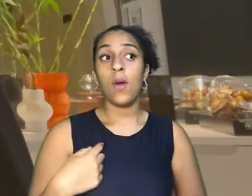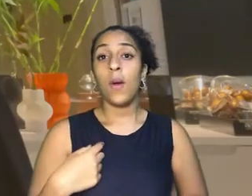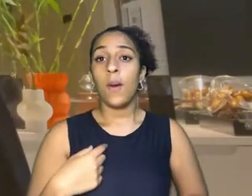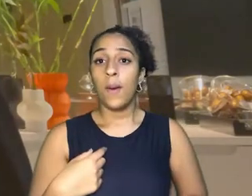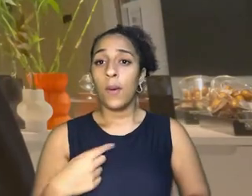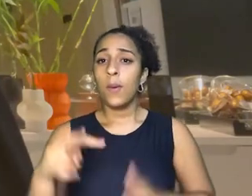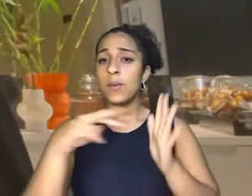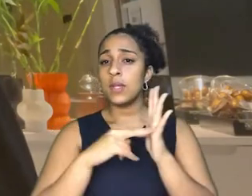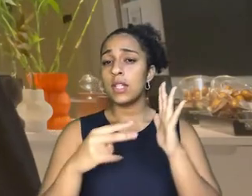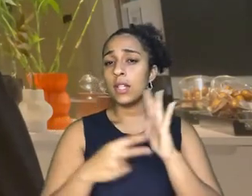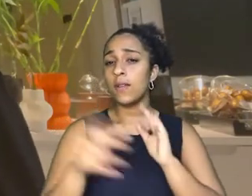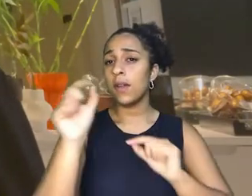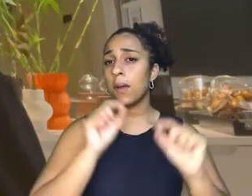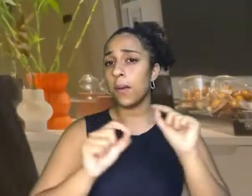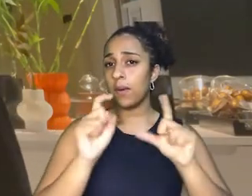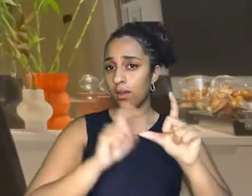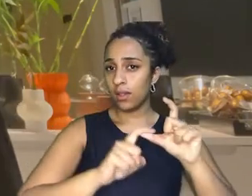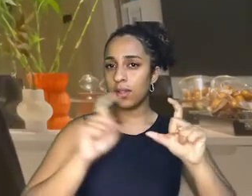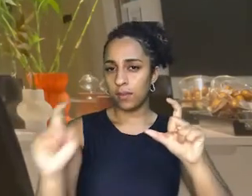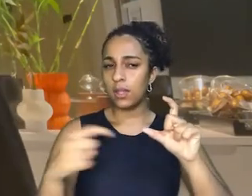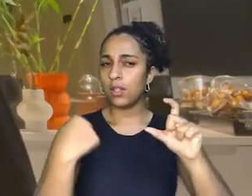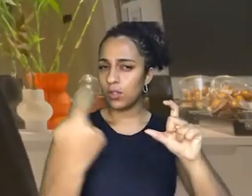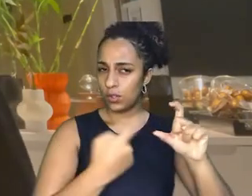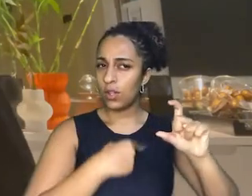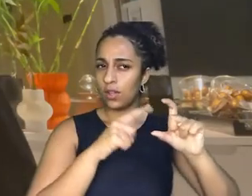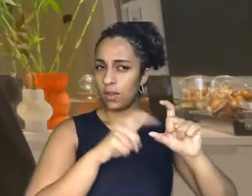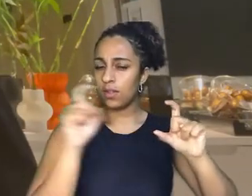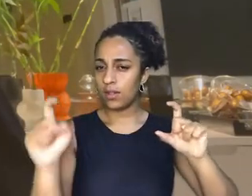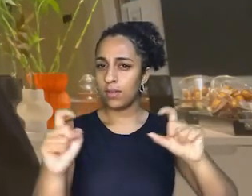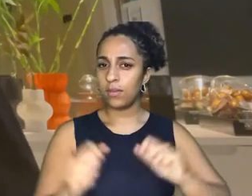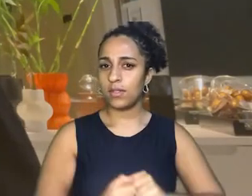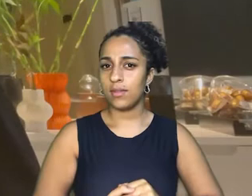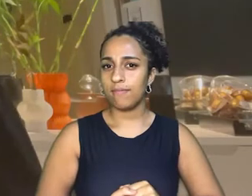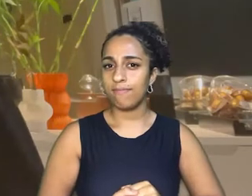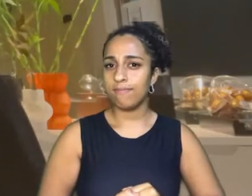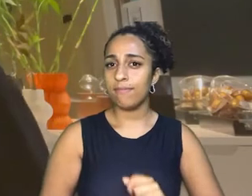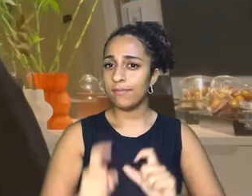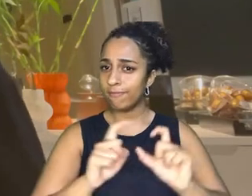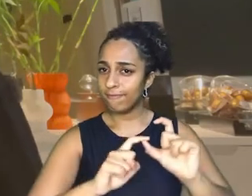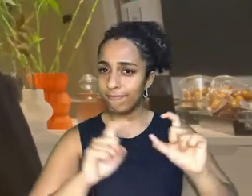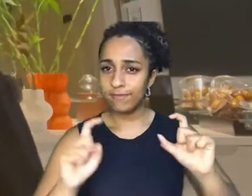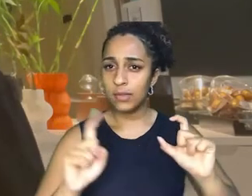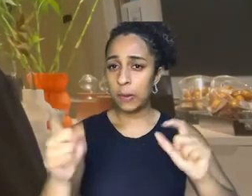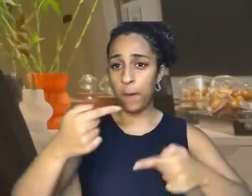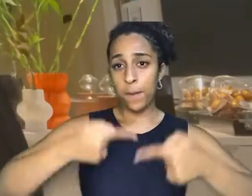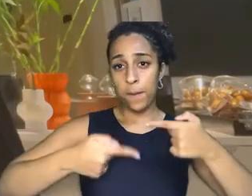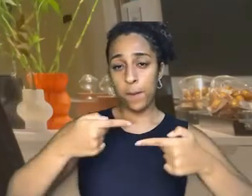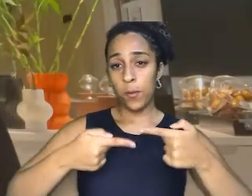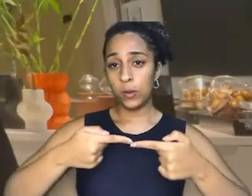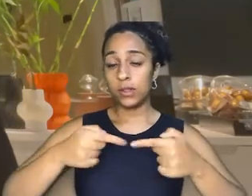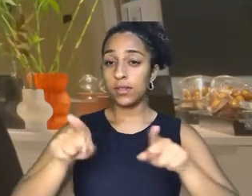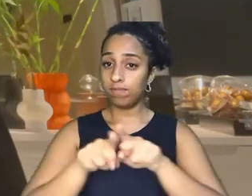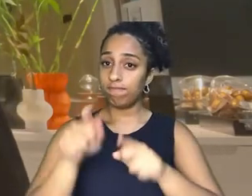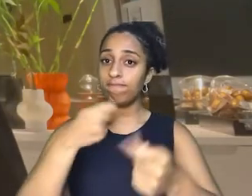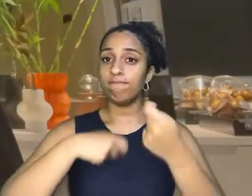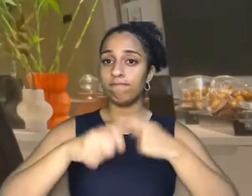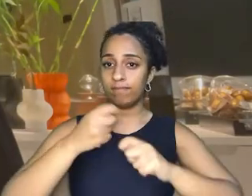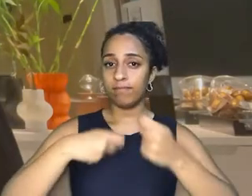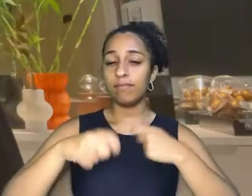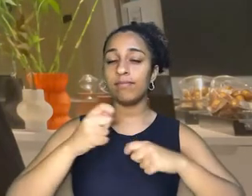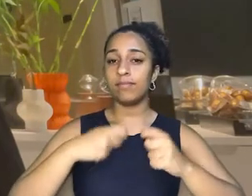essa independência? A nossa autodeterminação, a nossa independência não só política, como econômica,